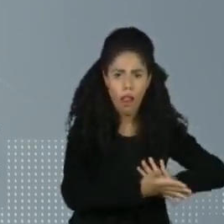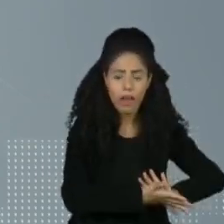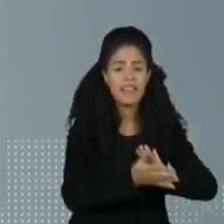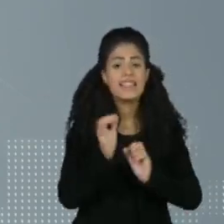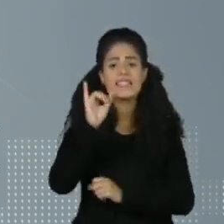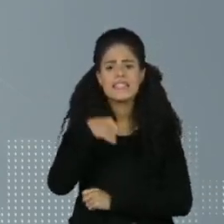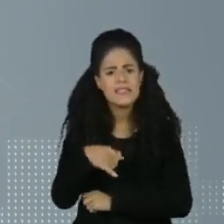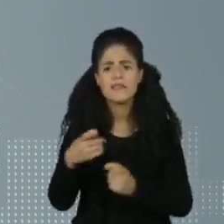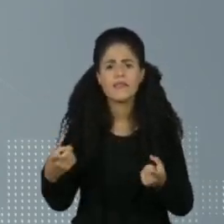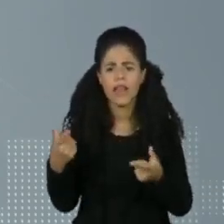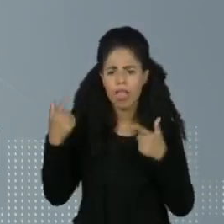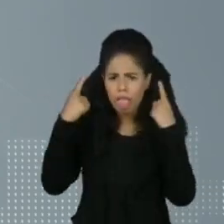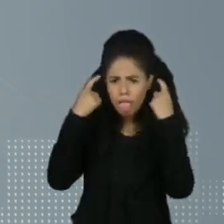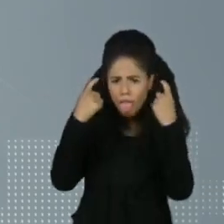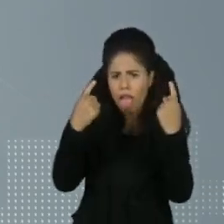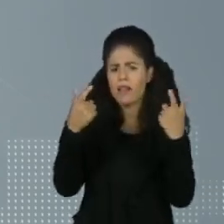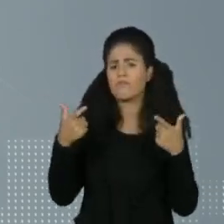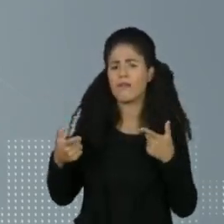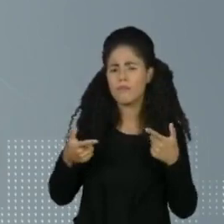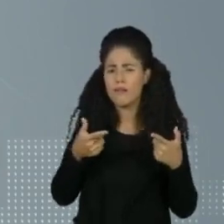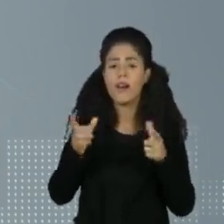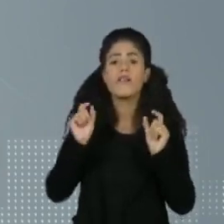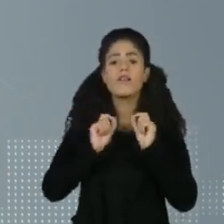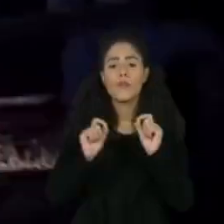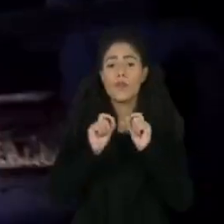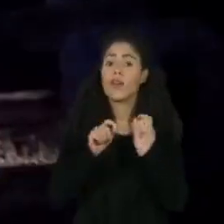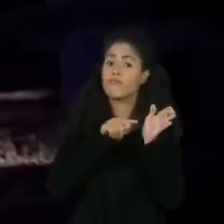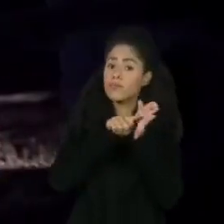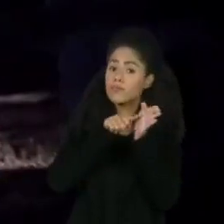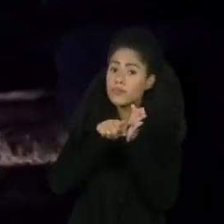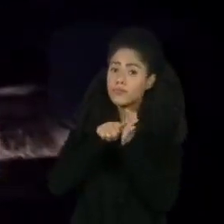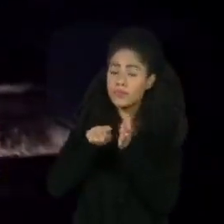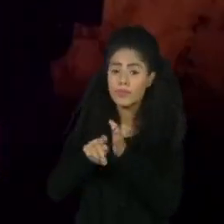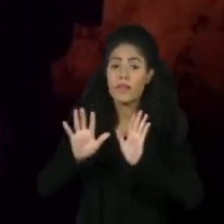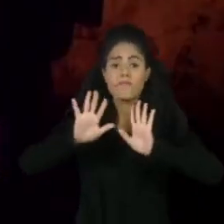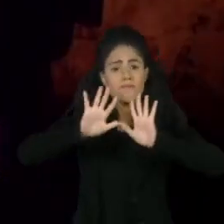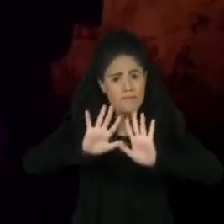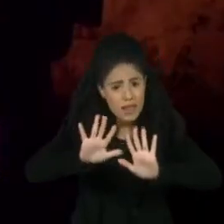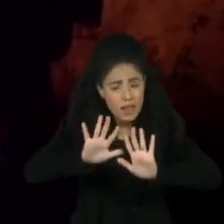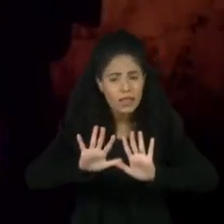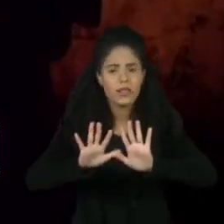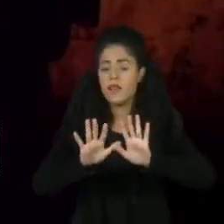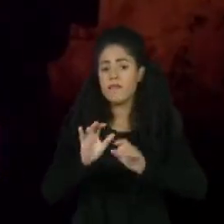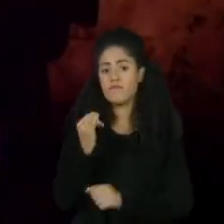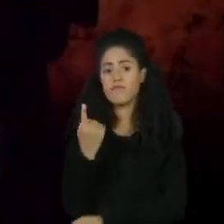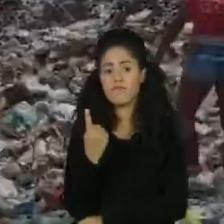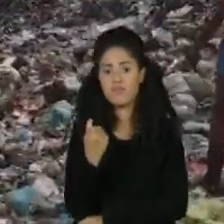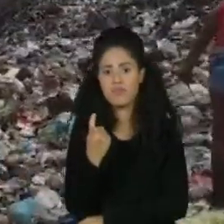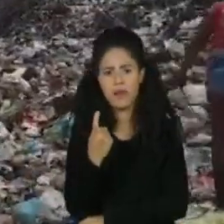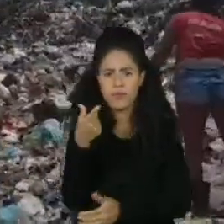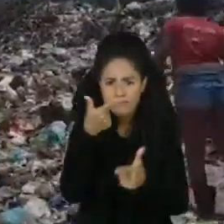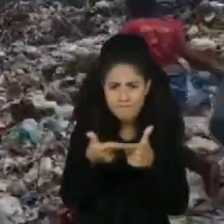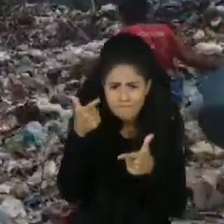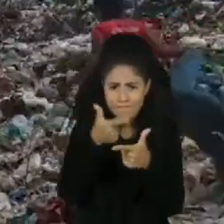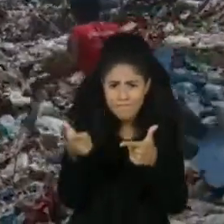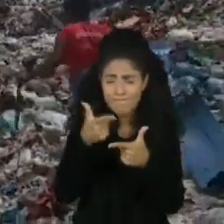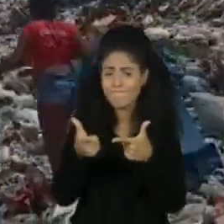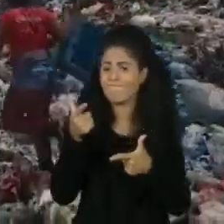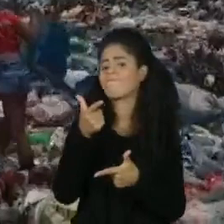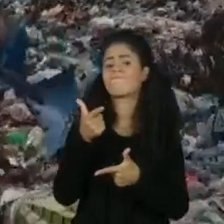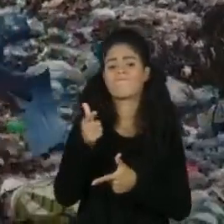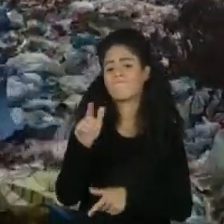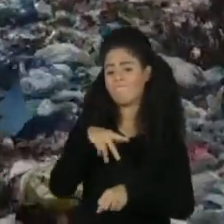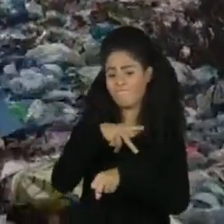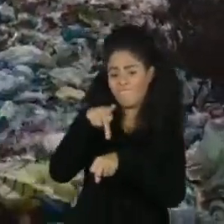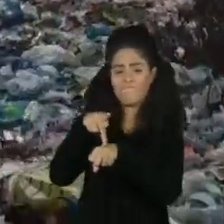Um crime que continua sem tréguas, diz a Anistia. Mas este não foi o único problema do país. As dificuldades